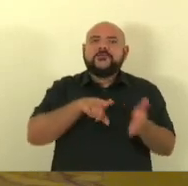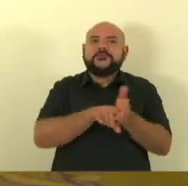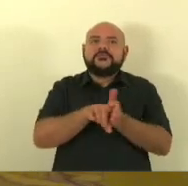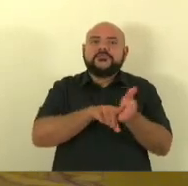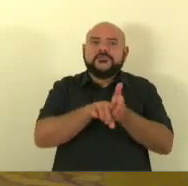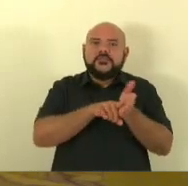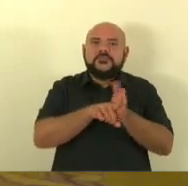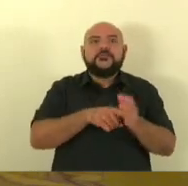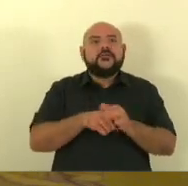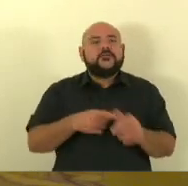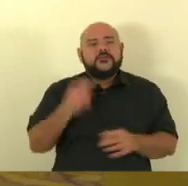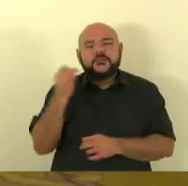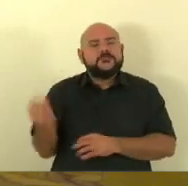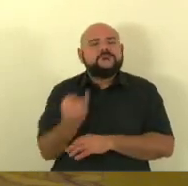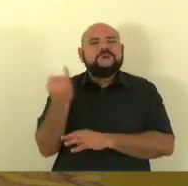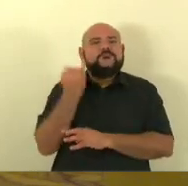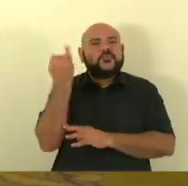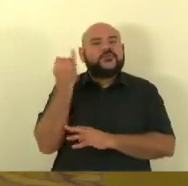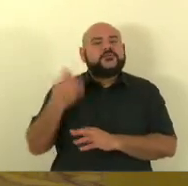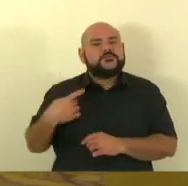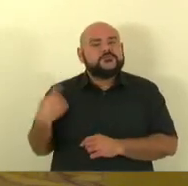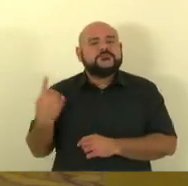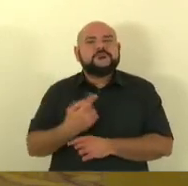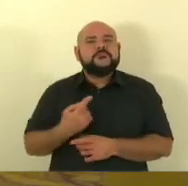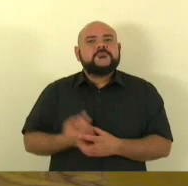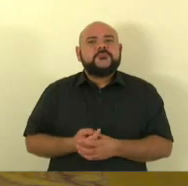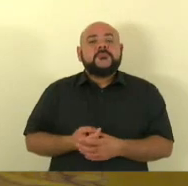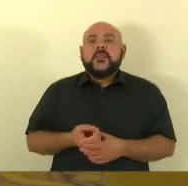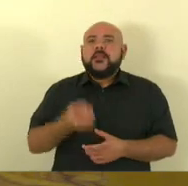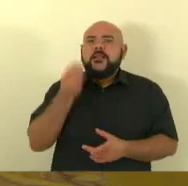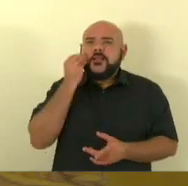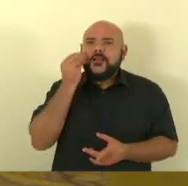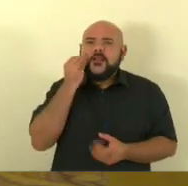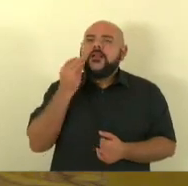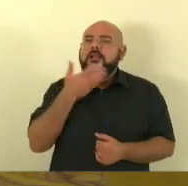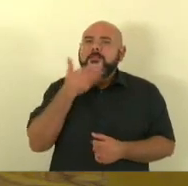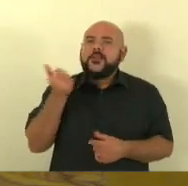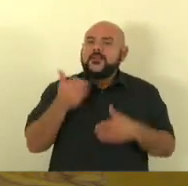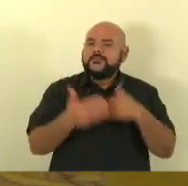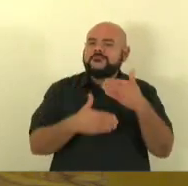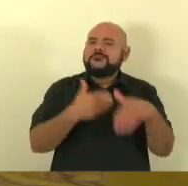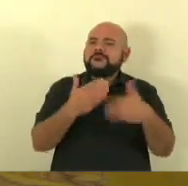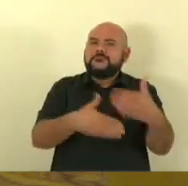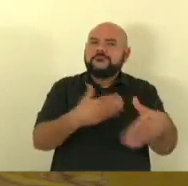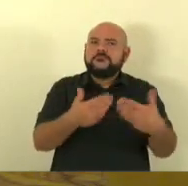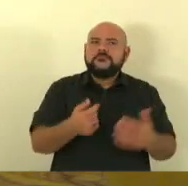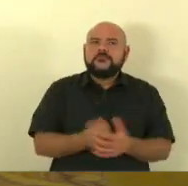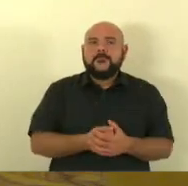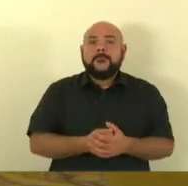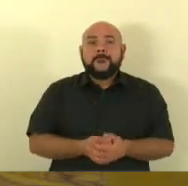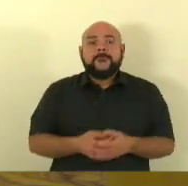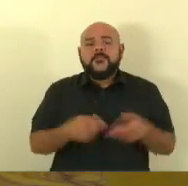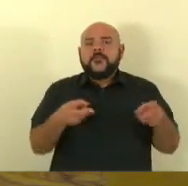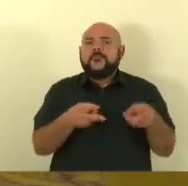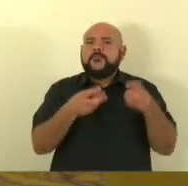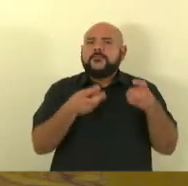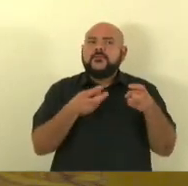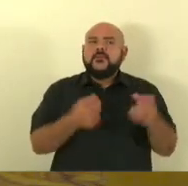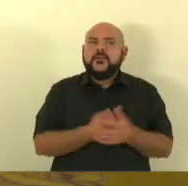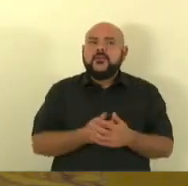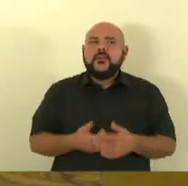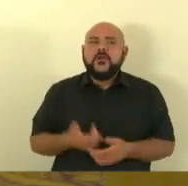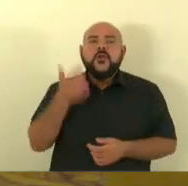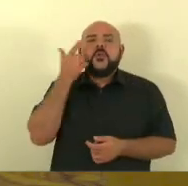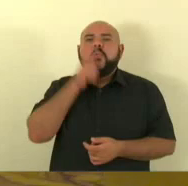imprescindível para que a gente chegue mais perto para que a gente consiga identificar o autor de determinado